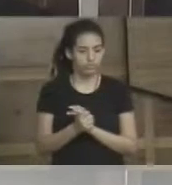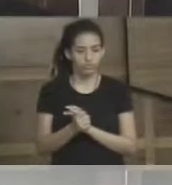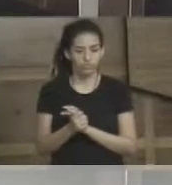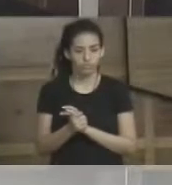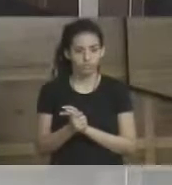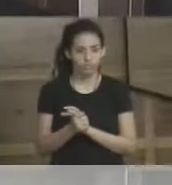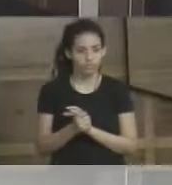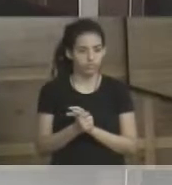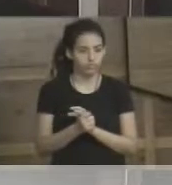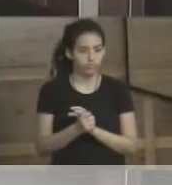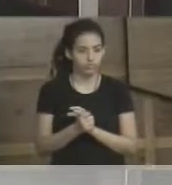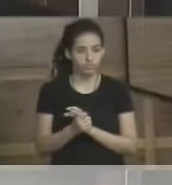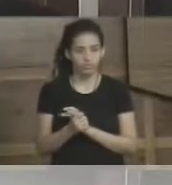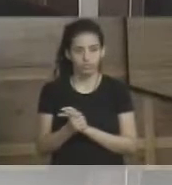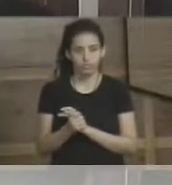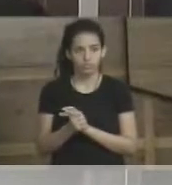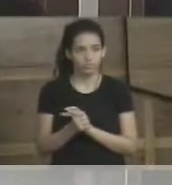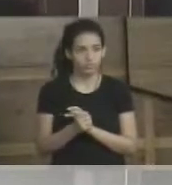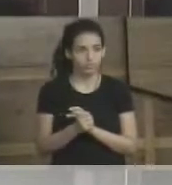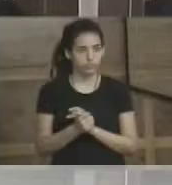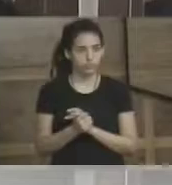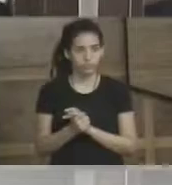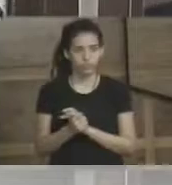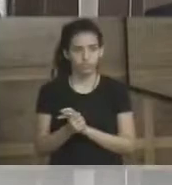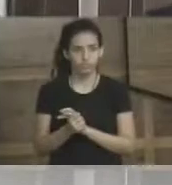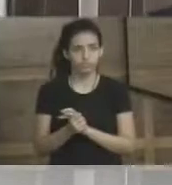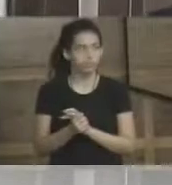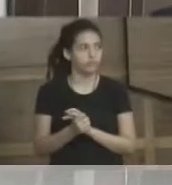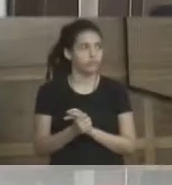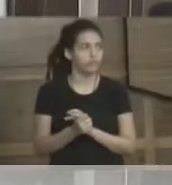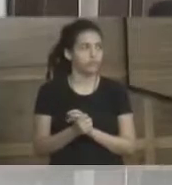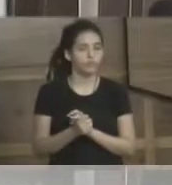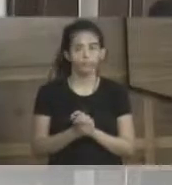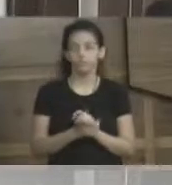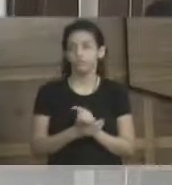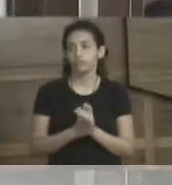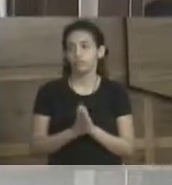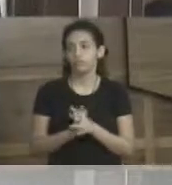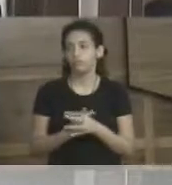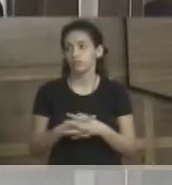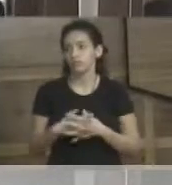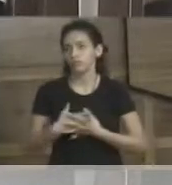aos grandes estudantis, aos estudantes, de modo geral, aos representantes do setor universitário